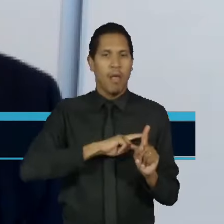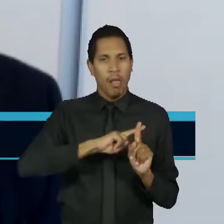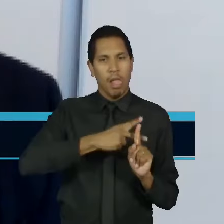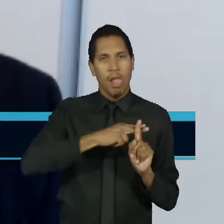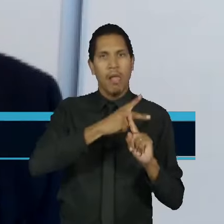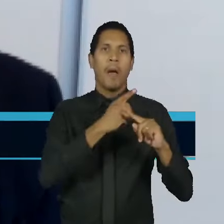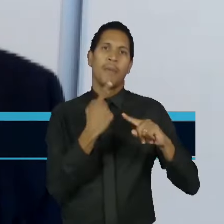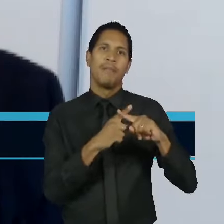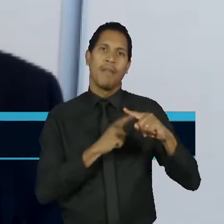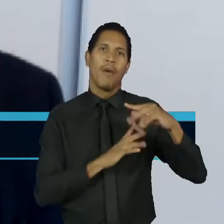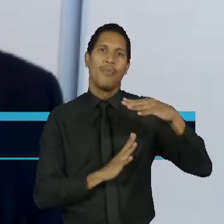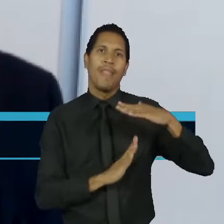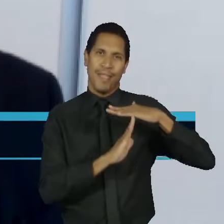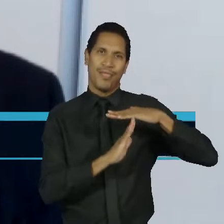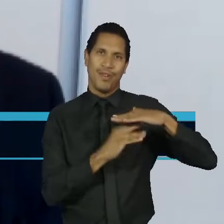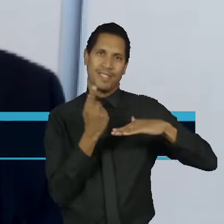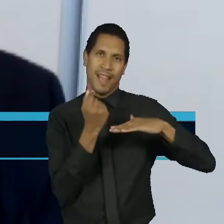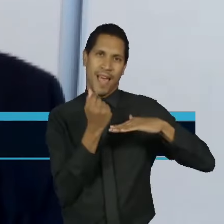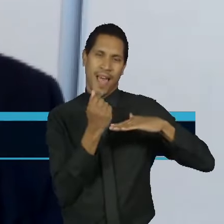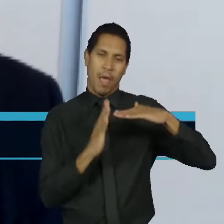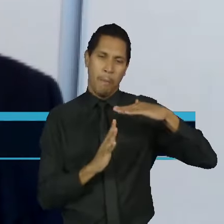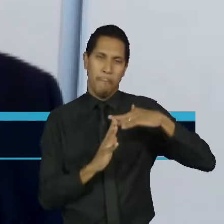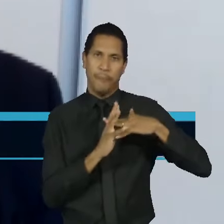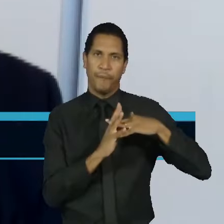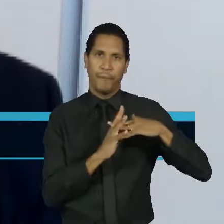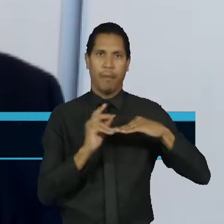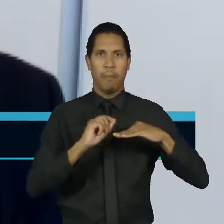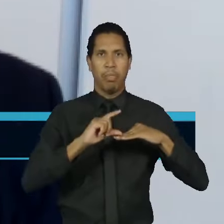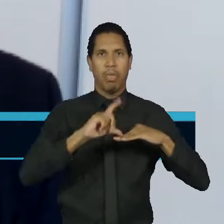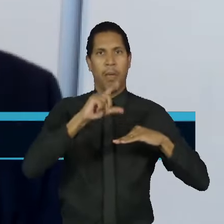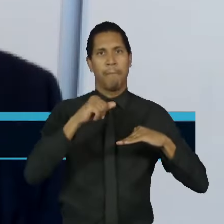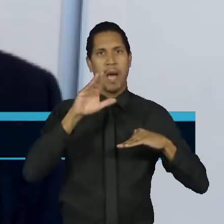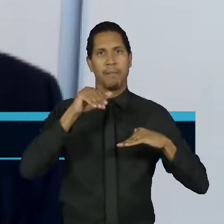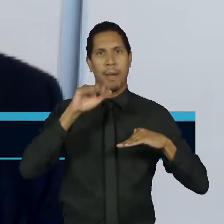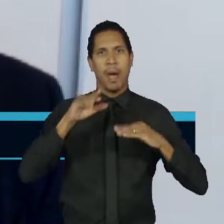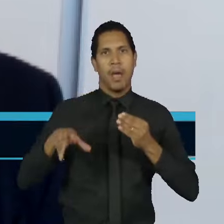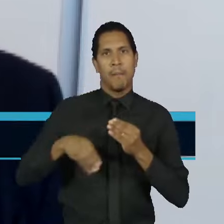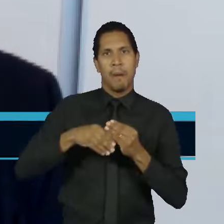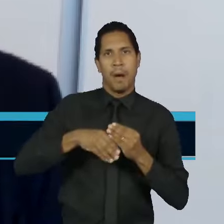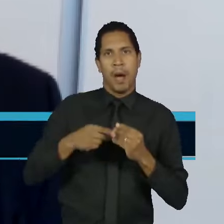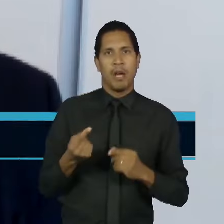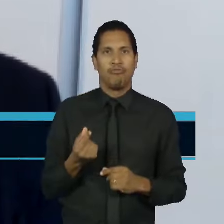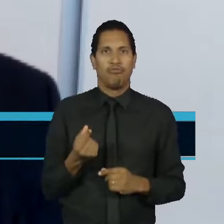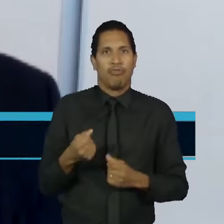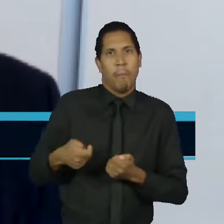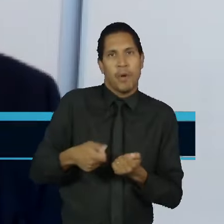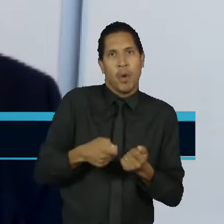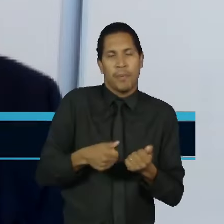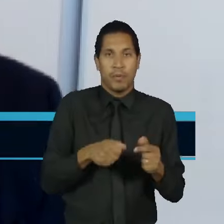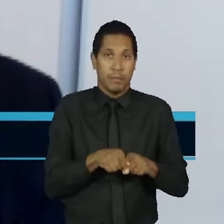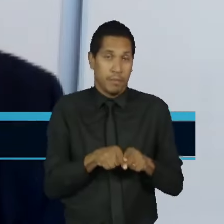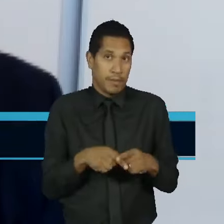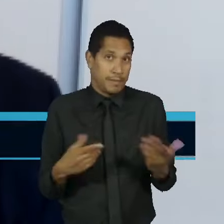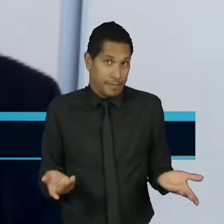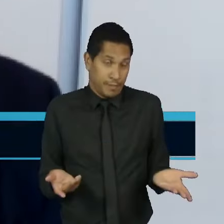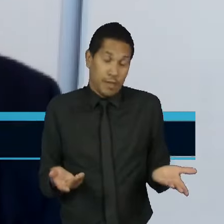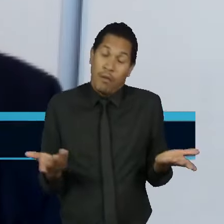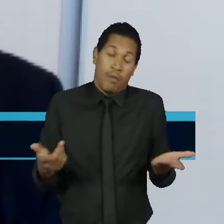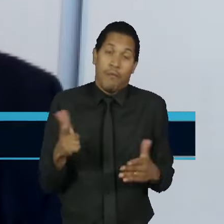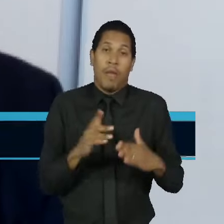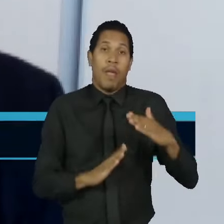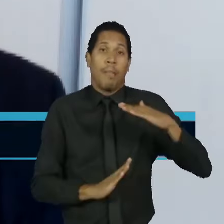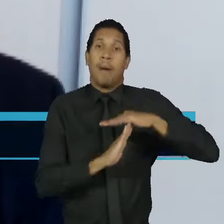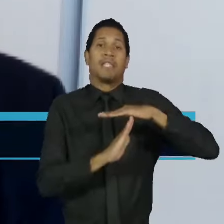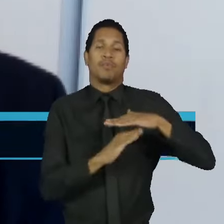constitucional e garantir que haja um respeito a um limite máximo